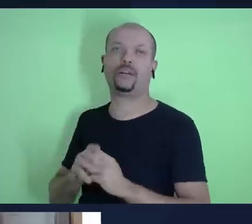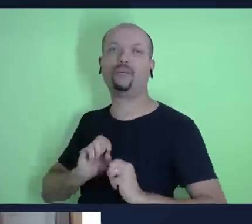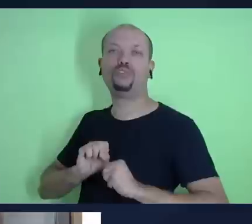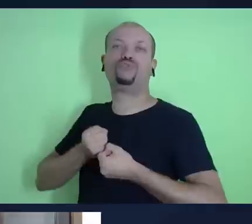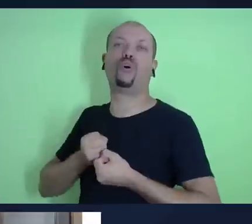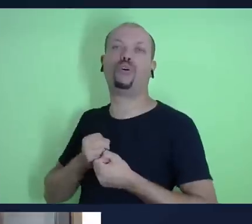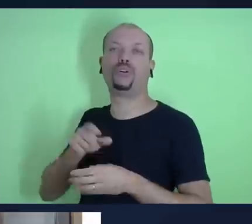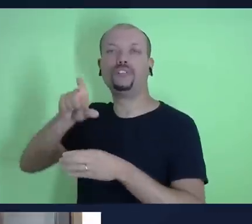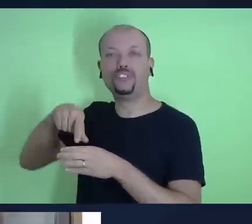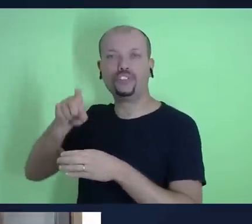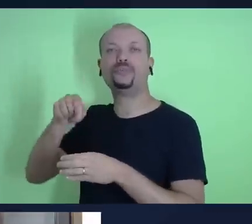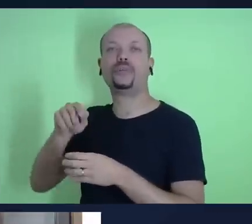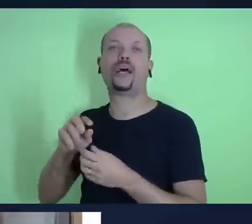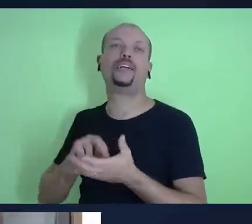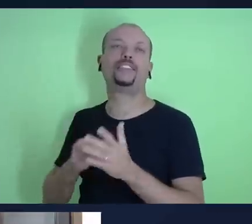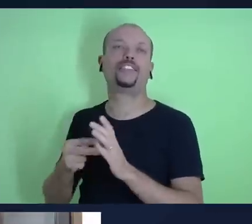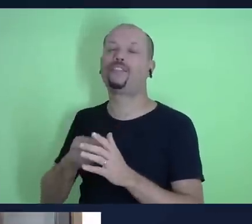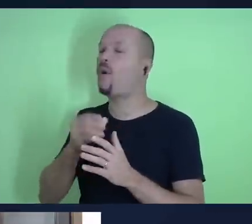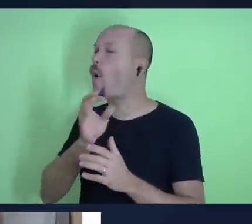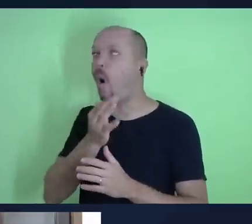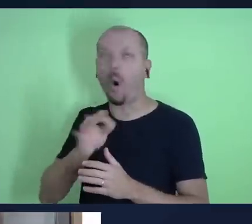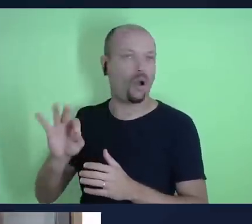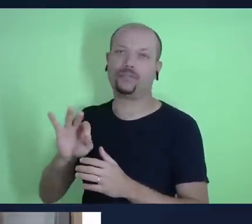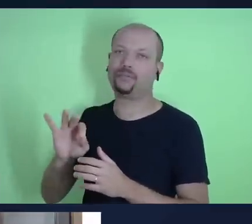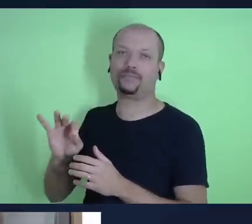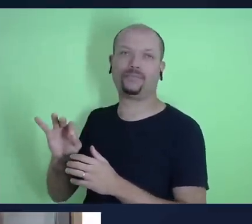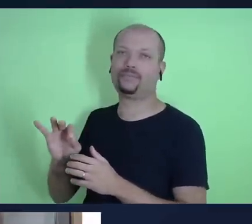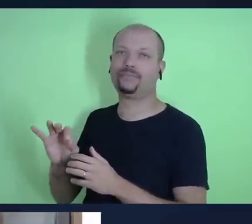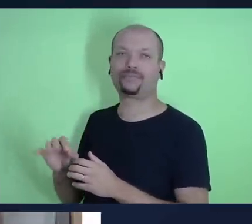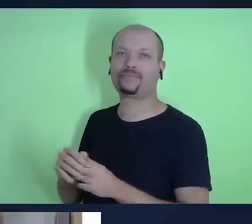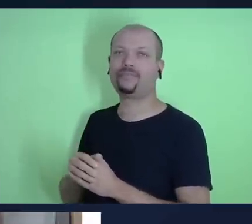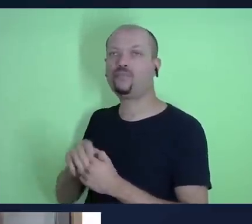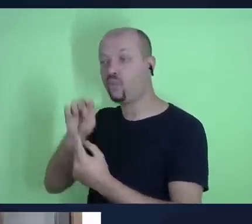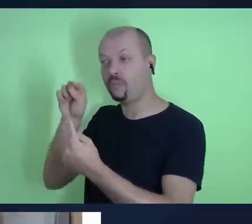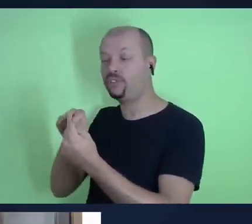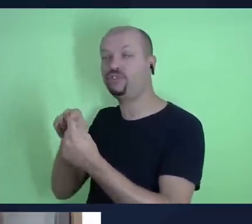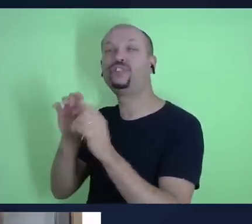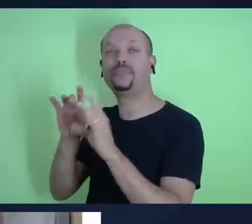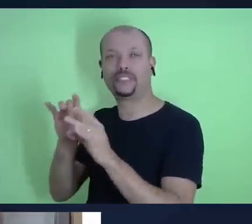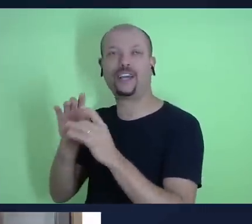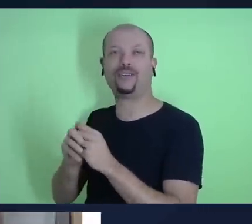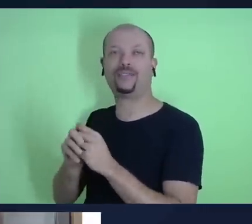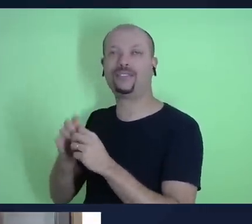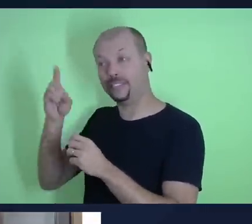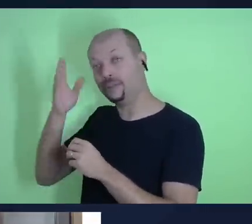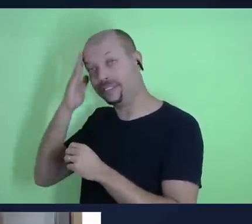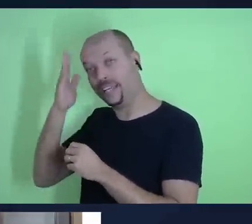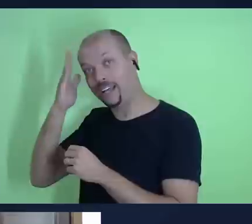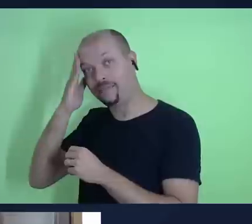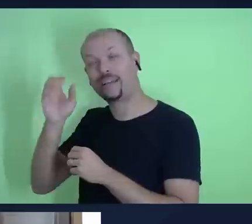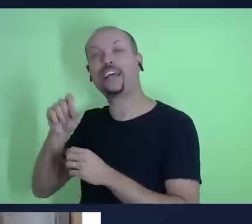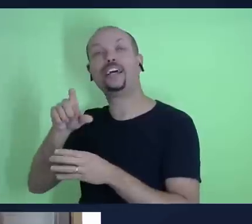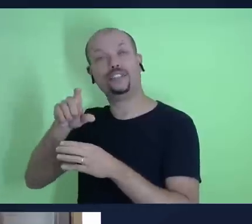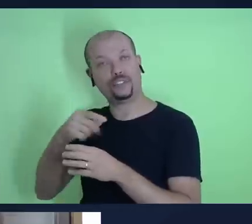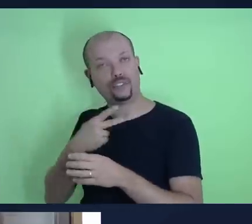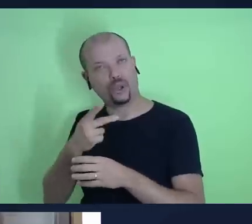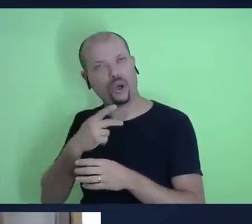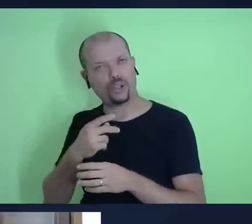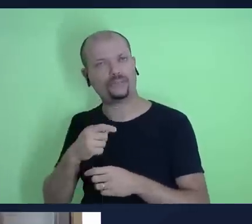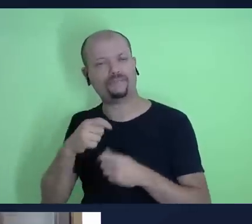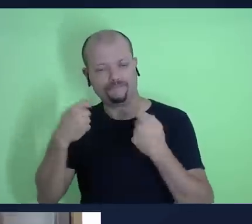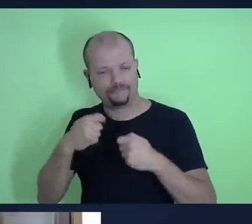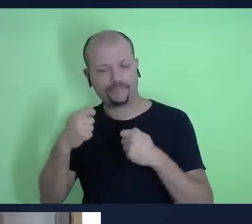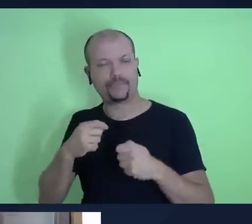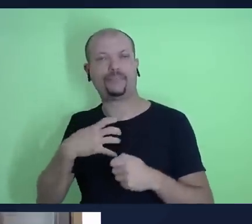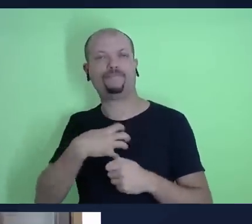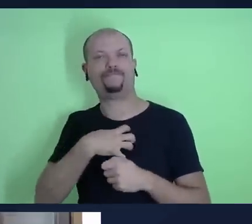é um canal excelente para a gente conseguir encontrar esse caminho Deus sabe disso Deus sabe o a gente precisa para ser feliz e